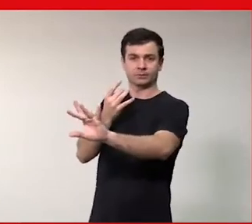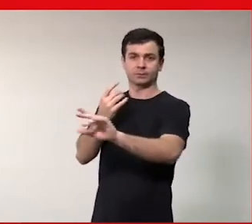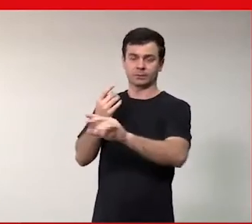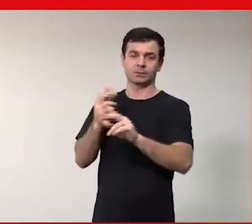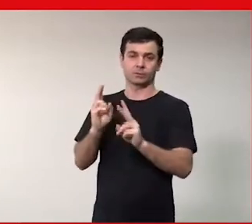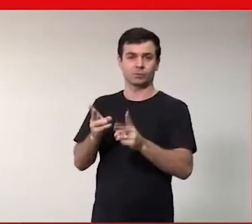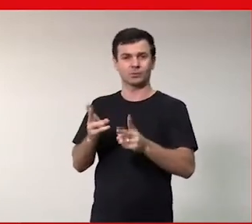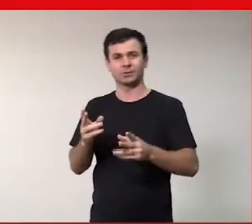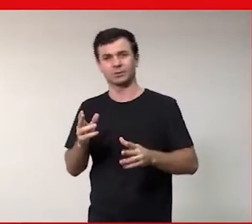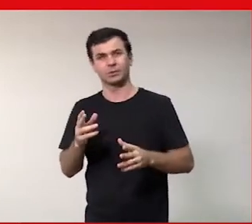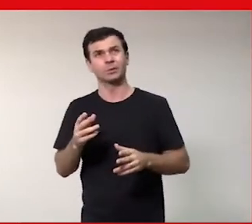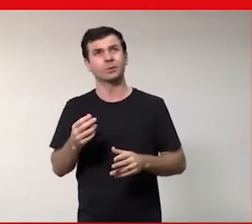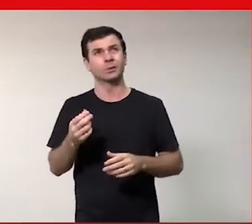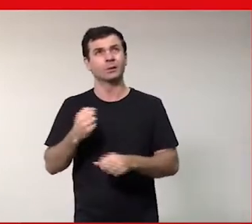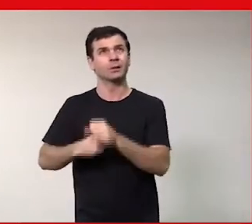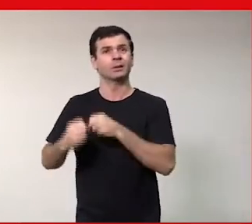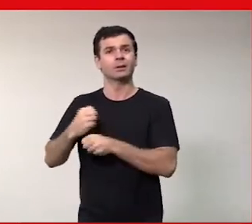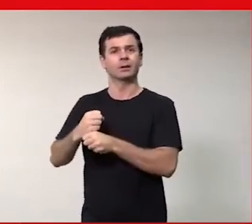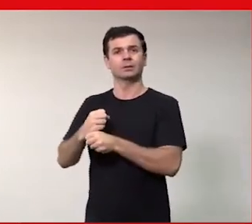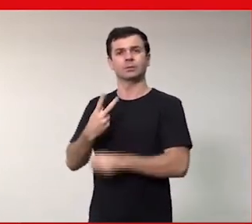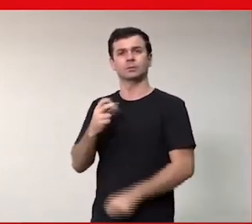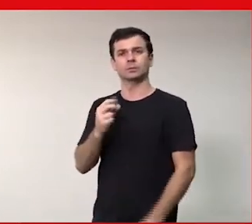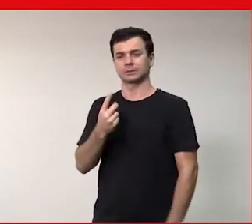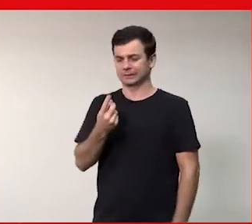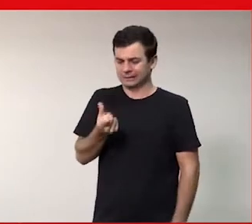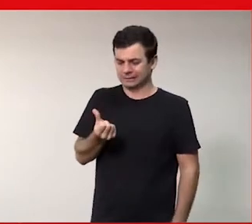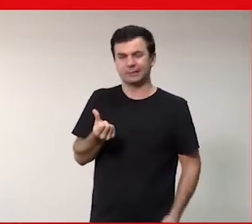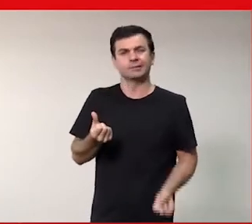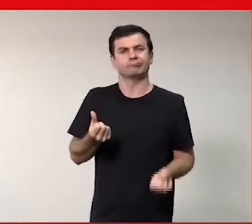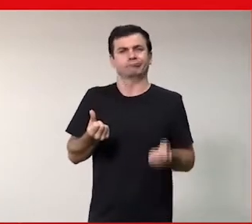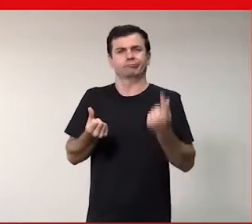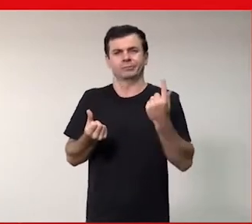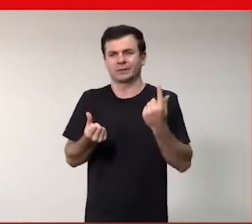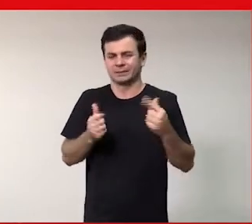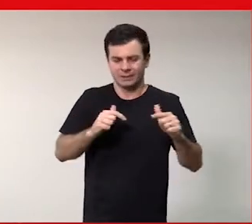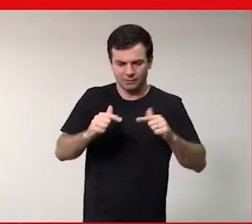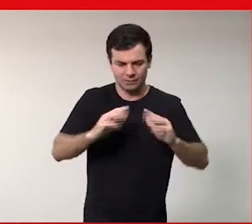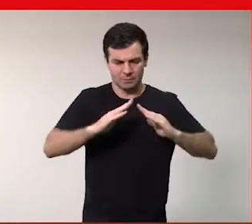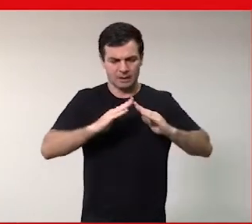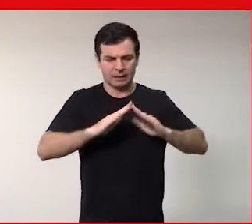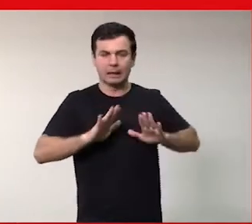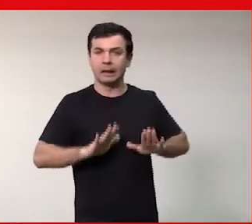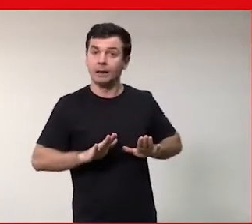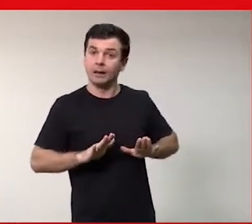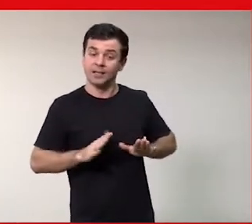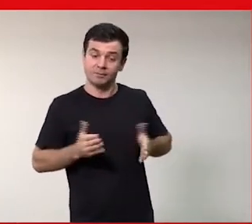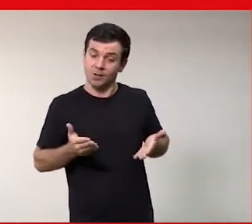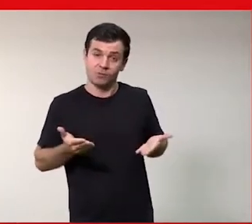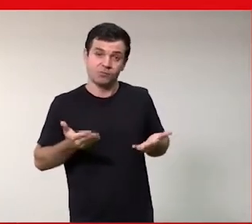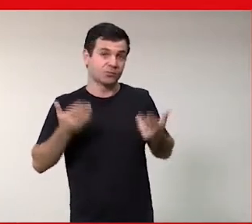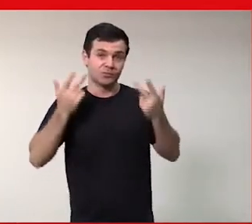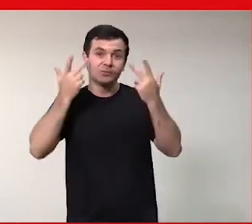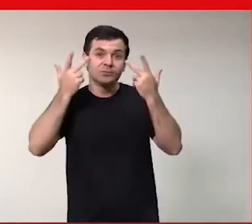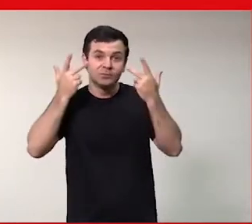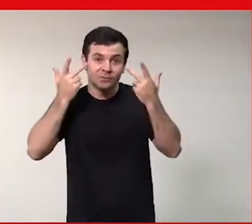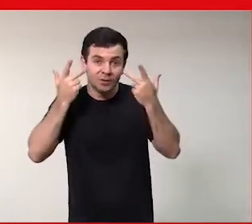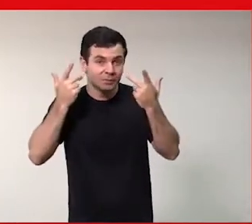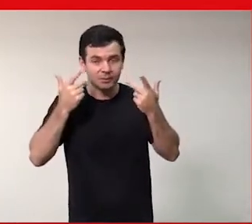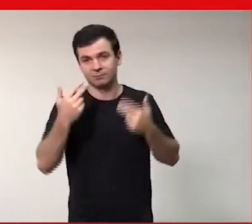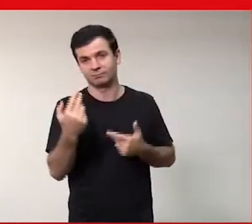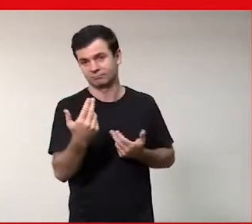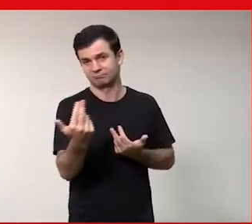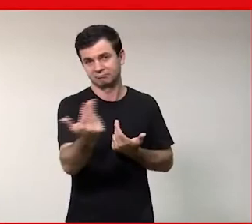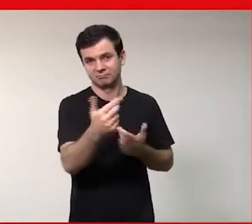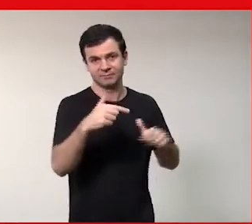uma coisa muito esquisita em 2016, mas era possível. Hoje em dia, esse é o novo normal, a só trabalha dessa forma.